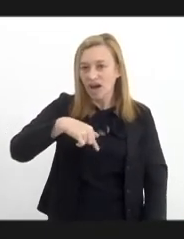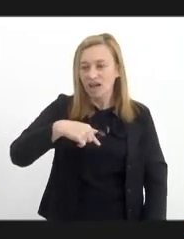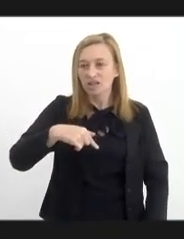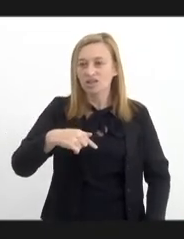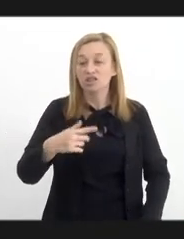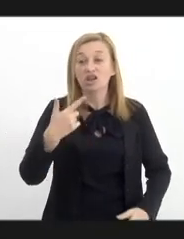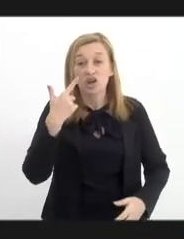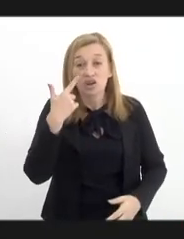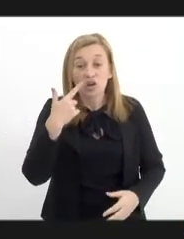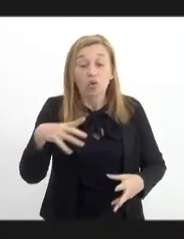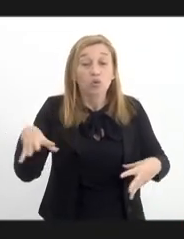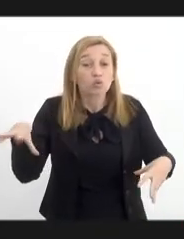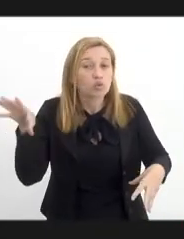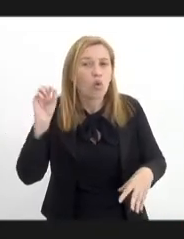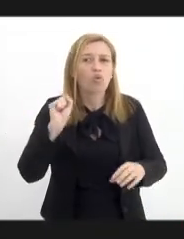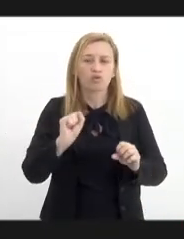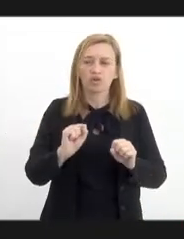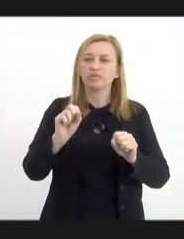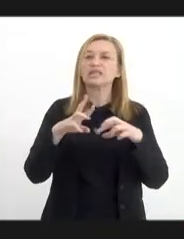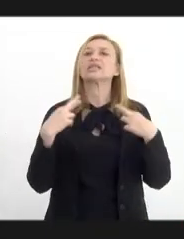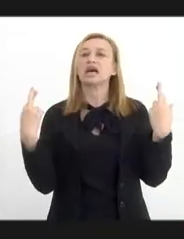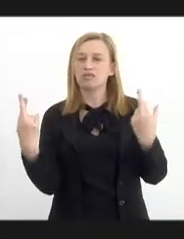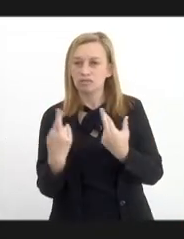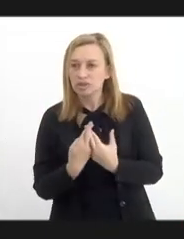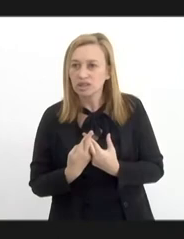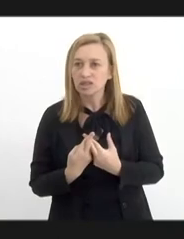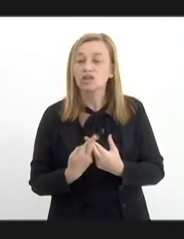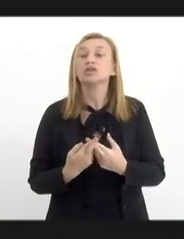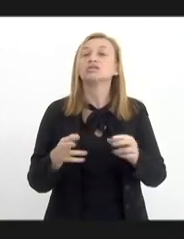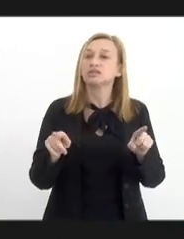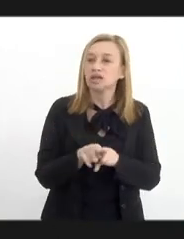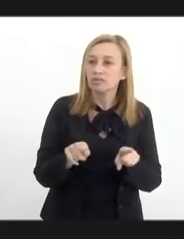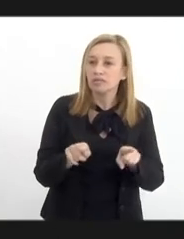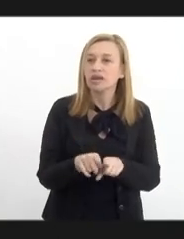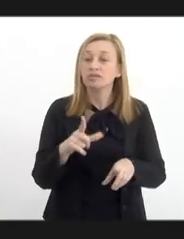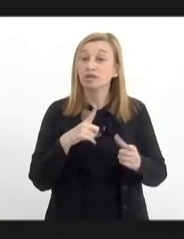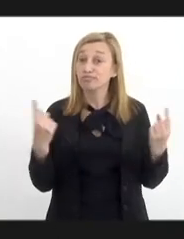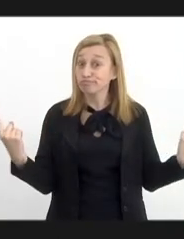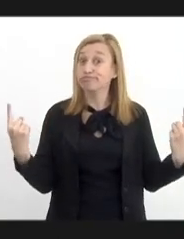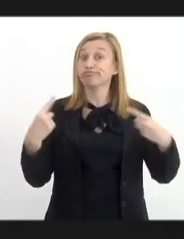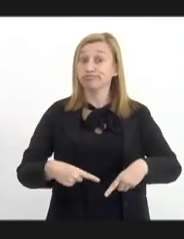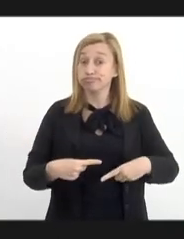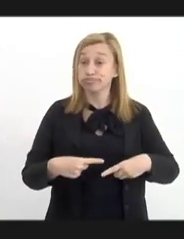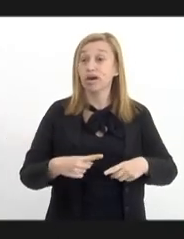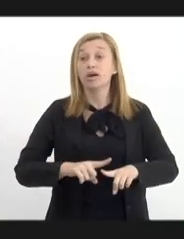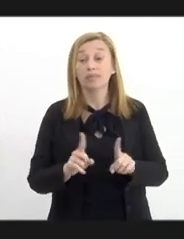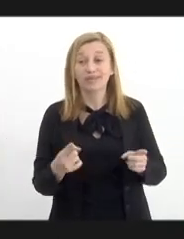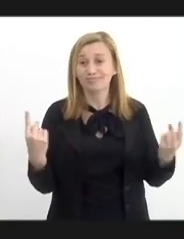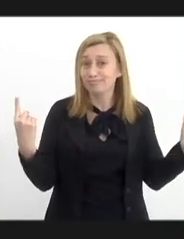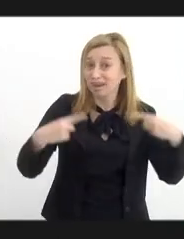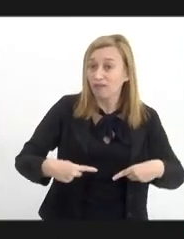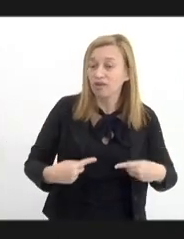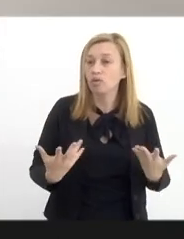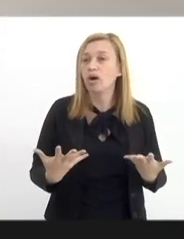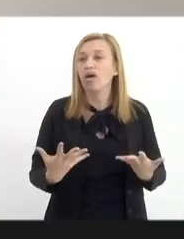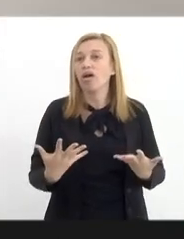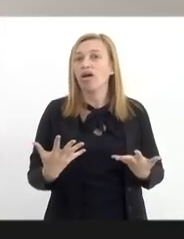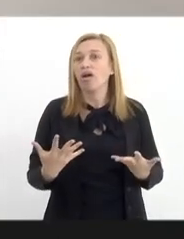que nós já ouvimos aí nessa audiência, nós também temos desafios, mas os desafios têm sido